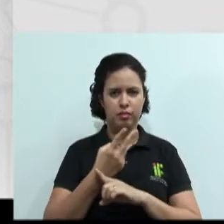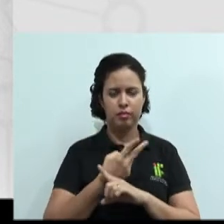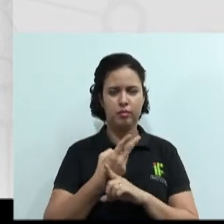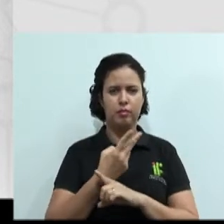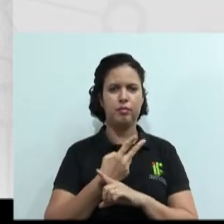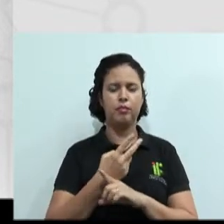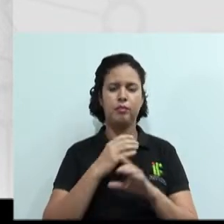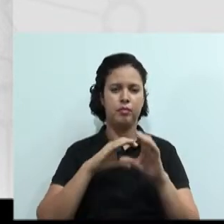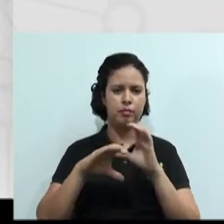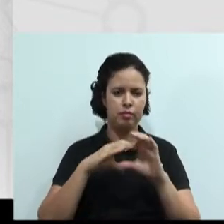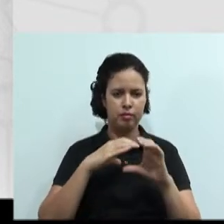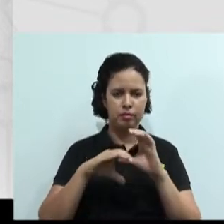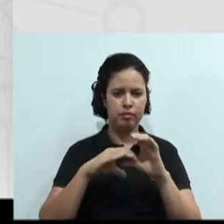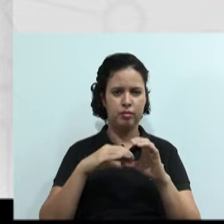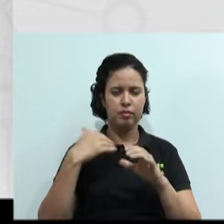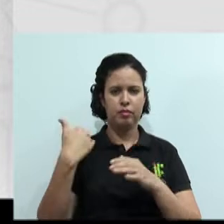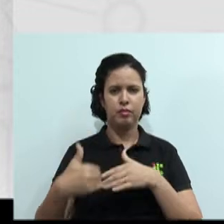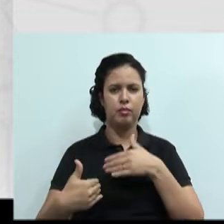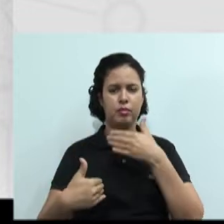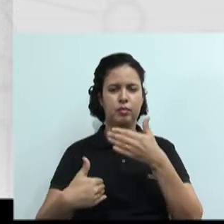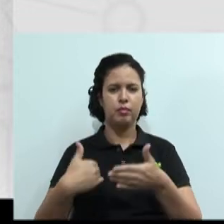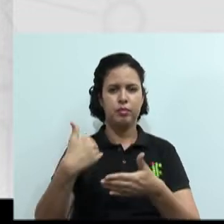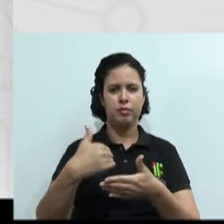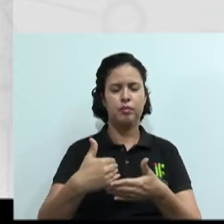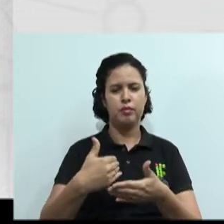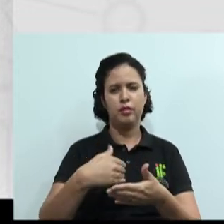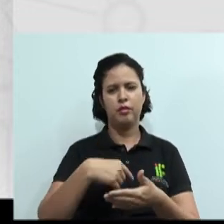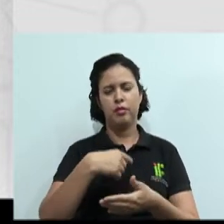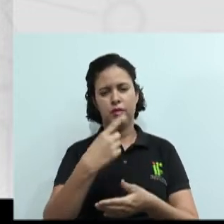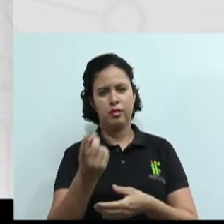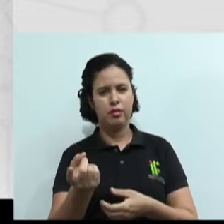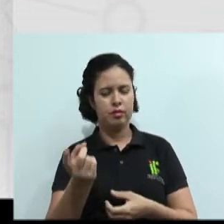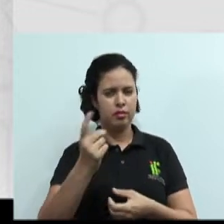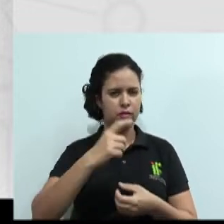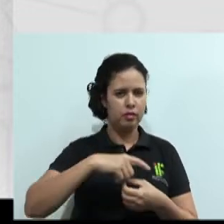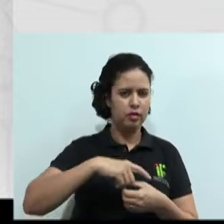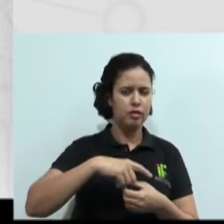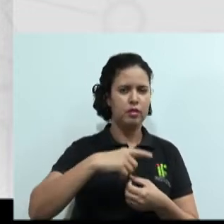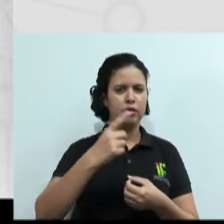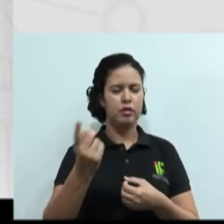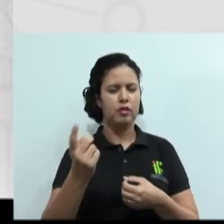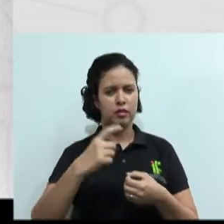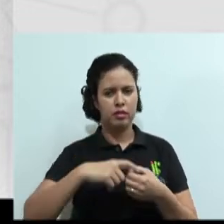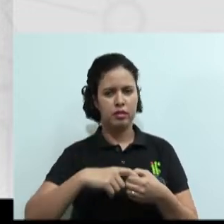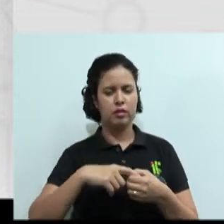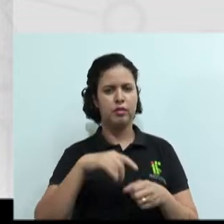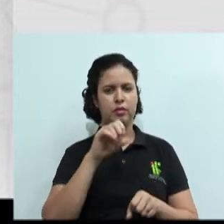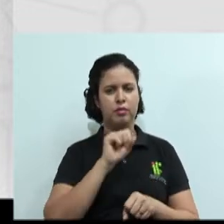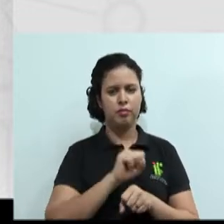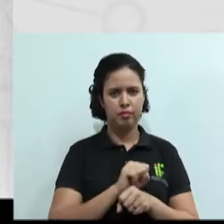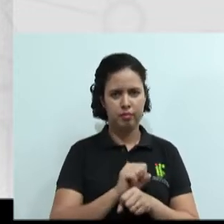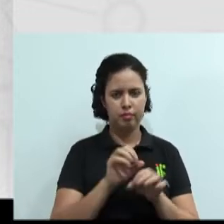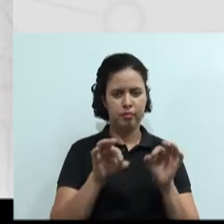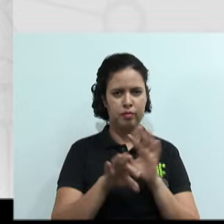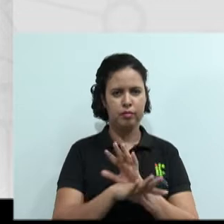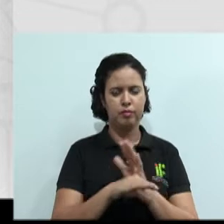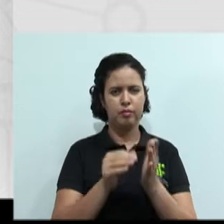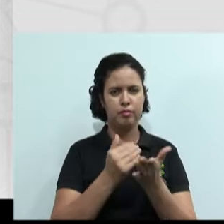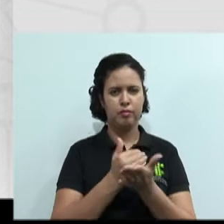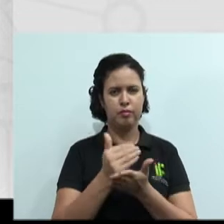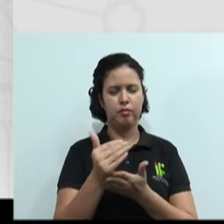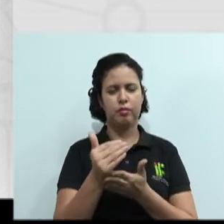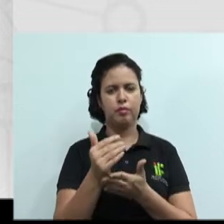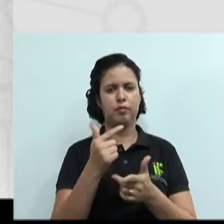Vai dar errado e aí fica esse processo vai e vem, vai e vem, vai e vem, sem uma finalização. E aí vai começar o conflito.